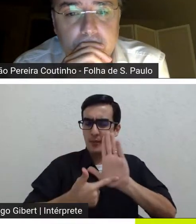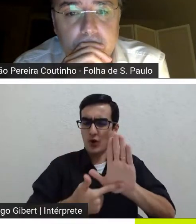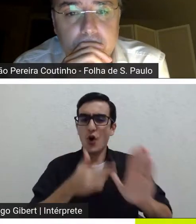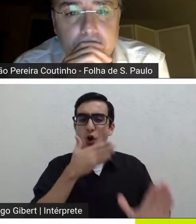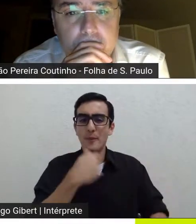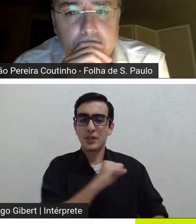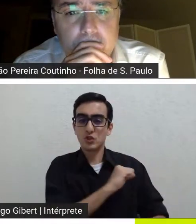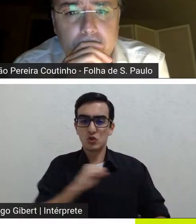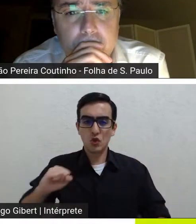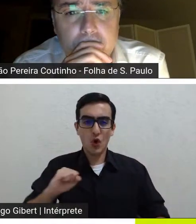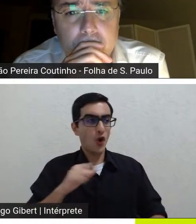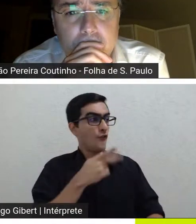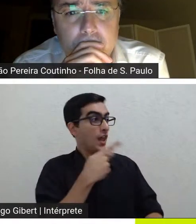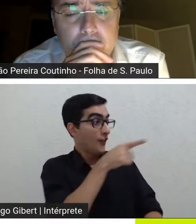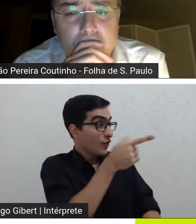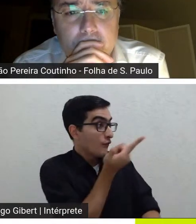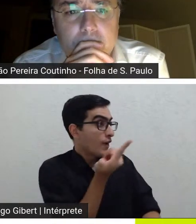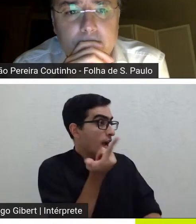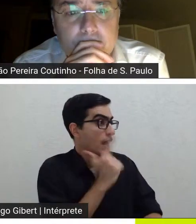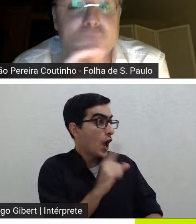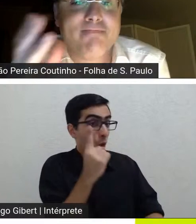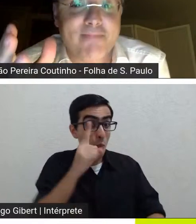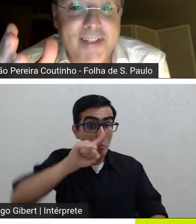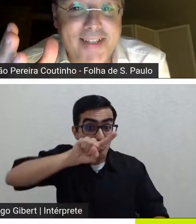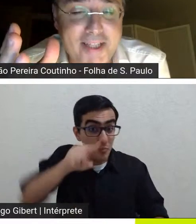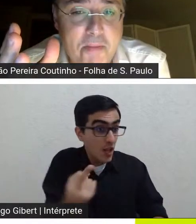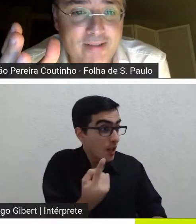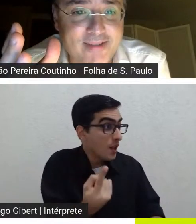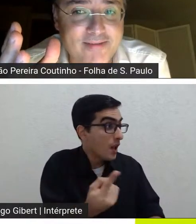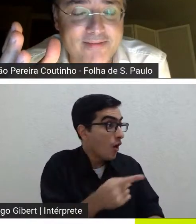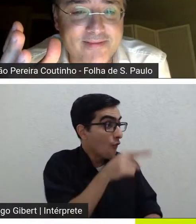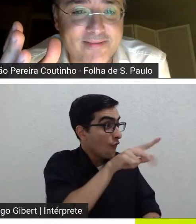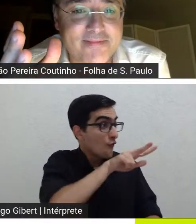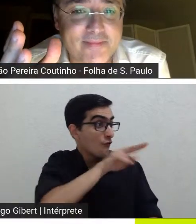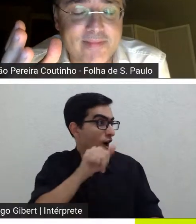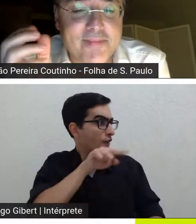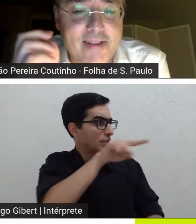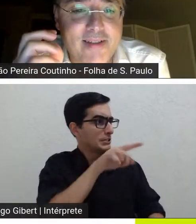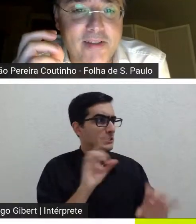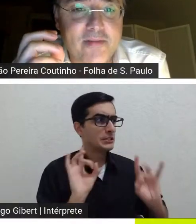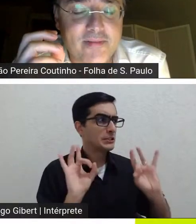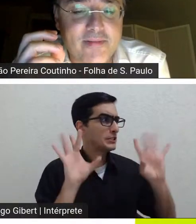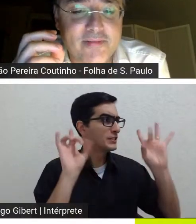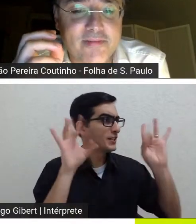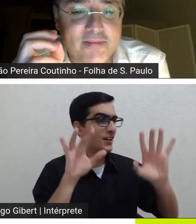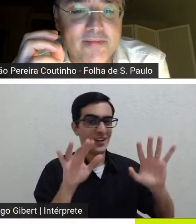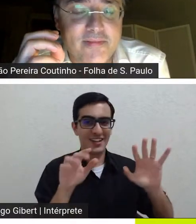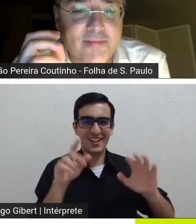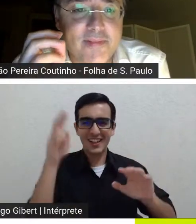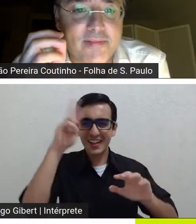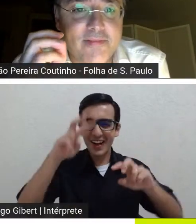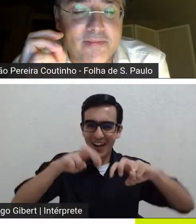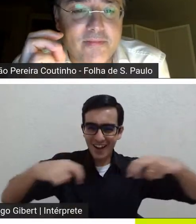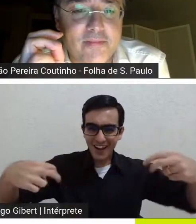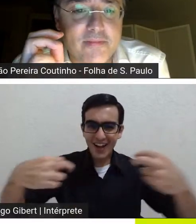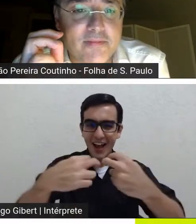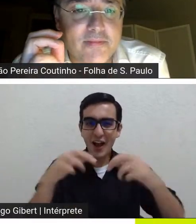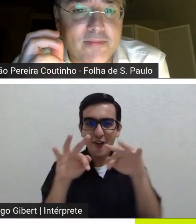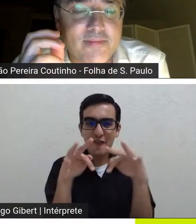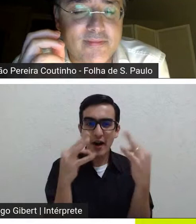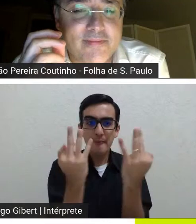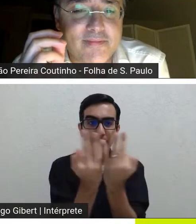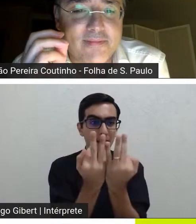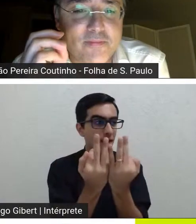ganhar um milhão então agora você é um milionário nesse jantar né de família e ele fica